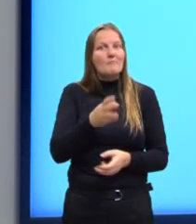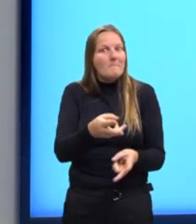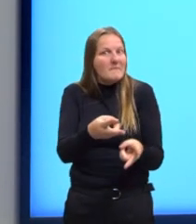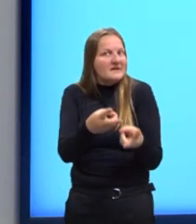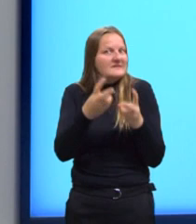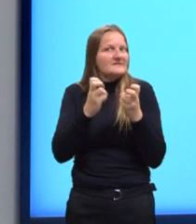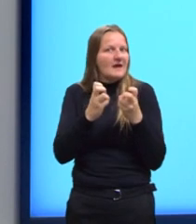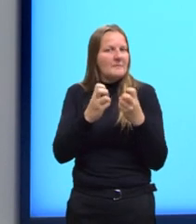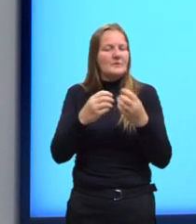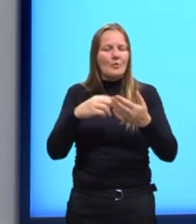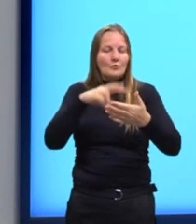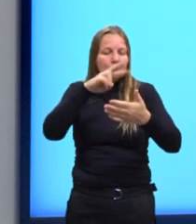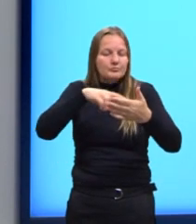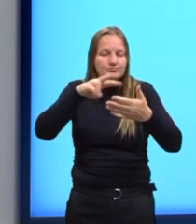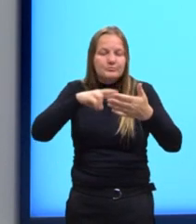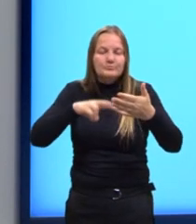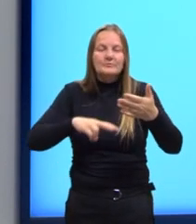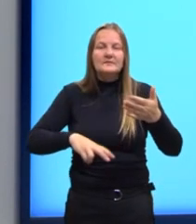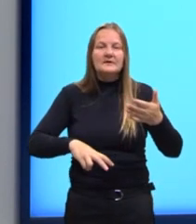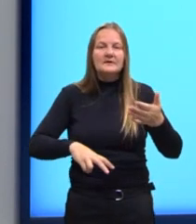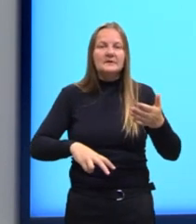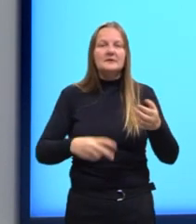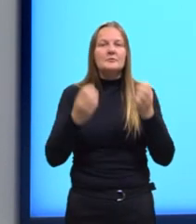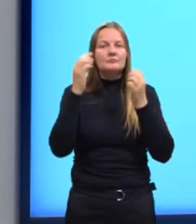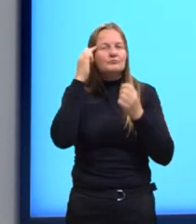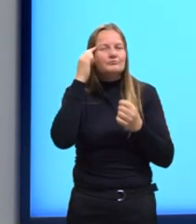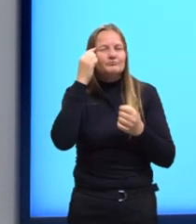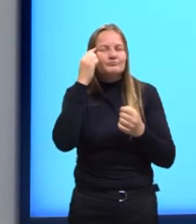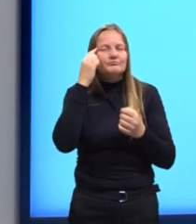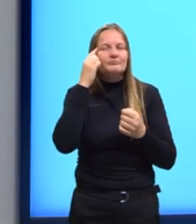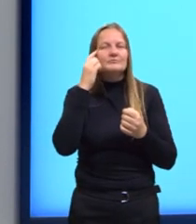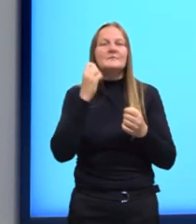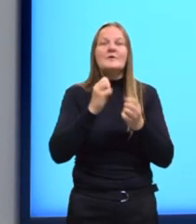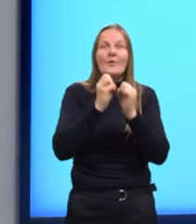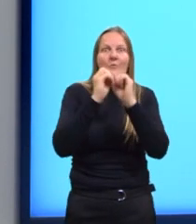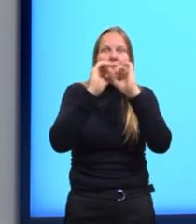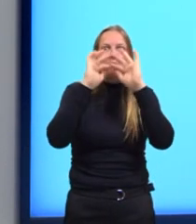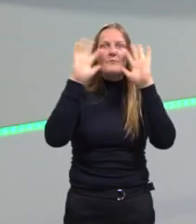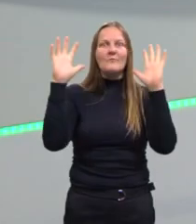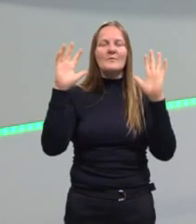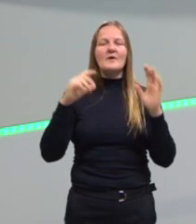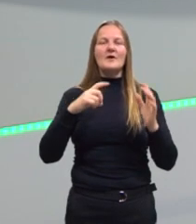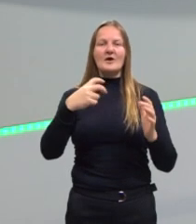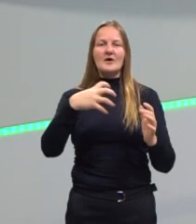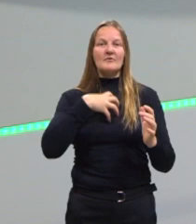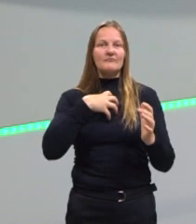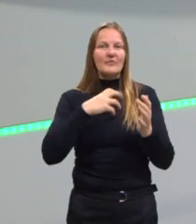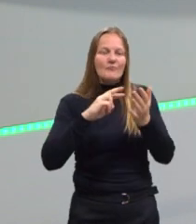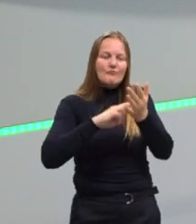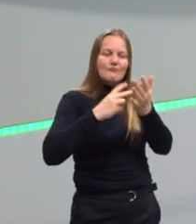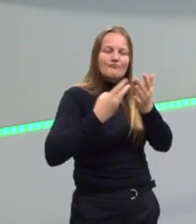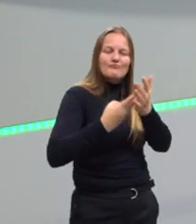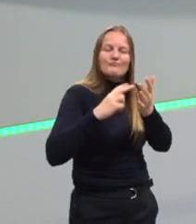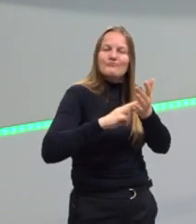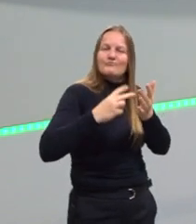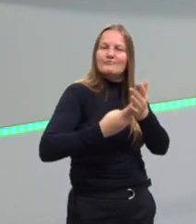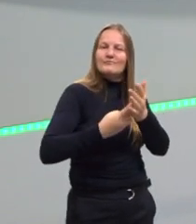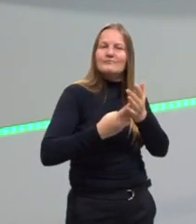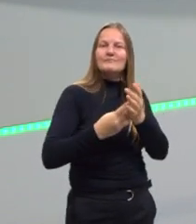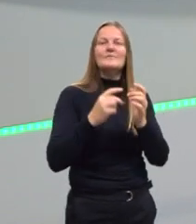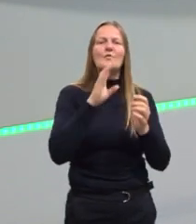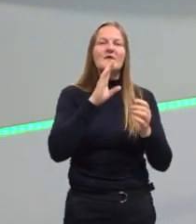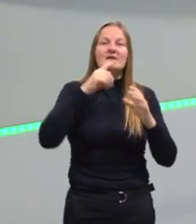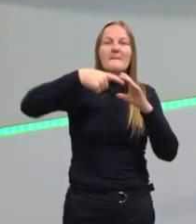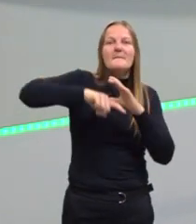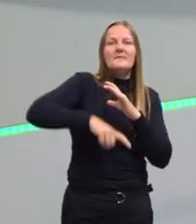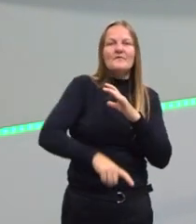ler, interpretar e escrever, produzindo sentidos. Então, eu preciso ler, interpretar e escrever, produzindo sentidos.